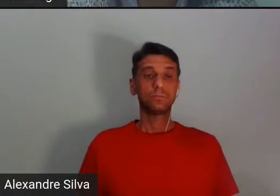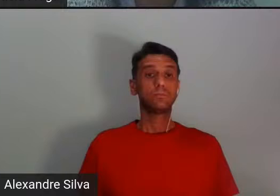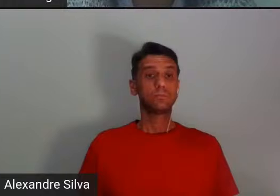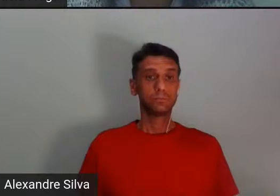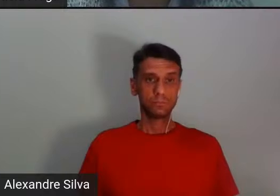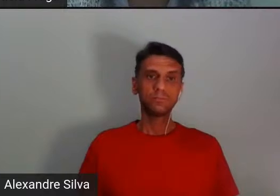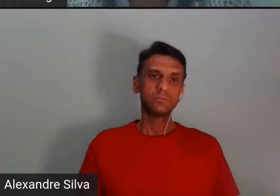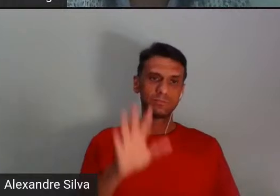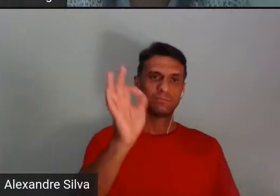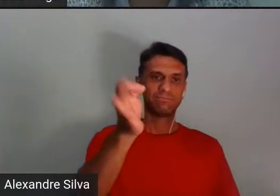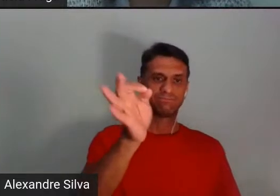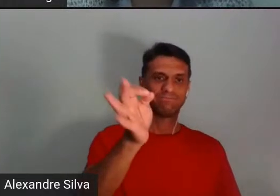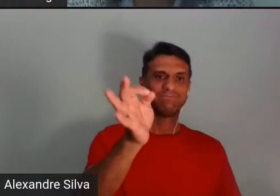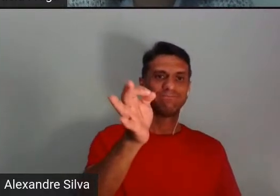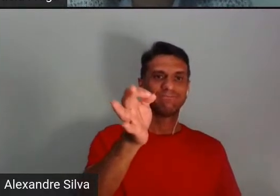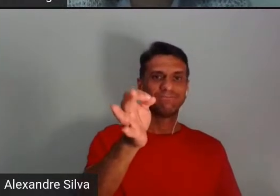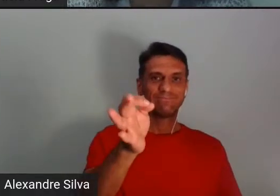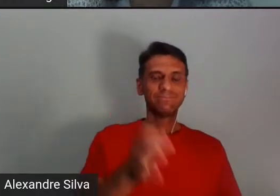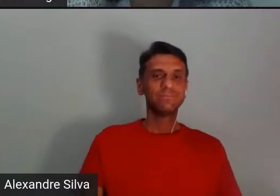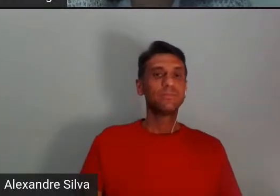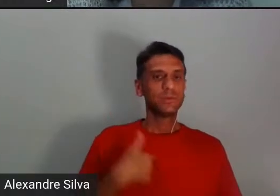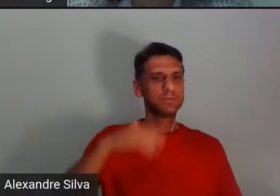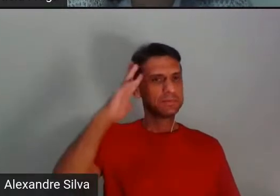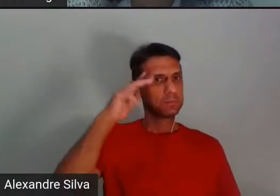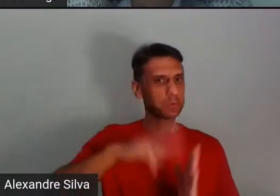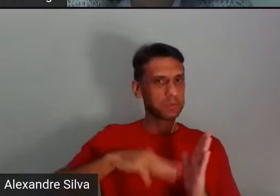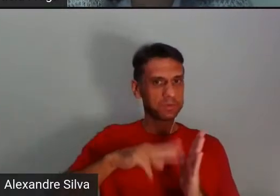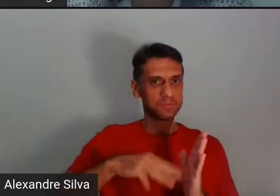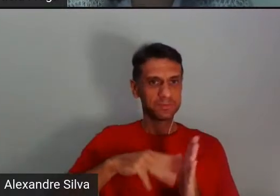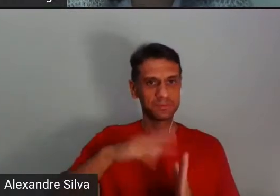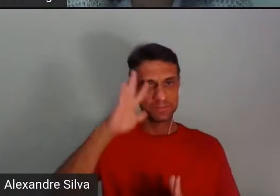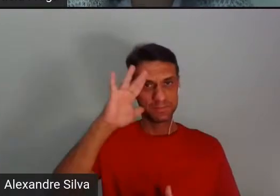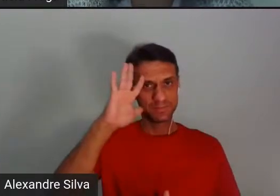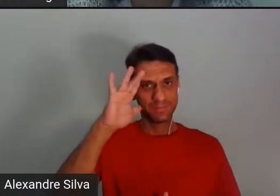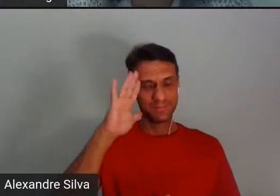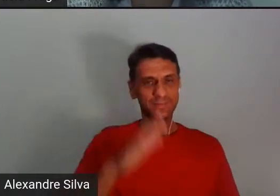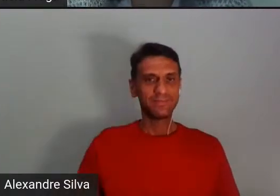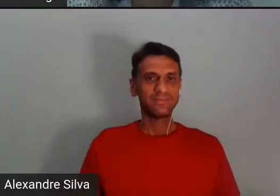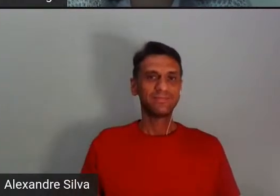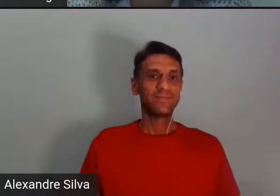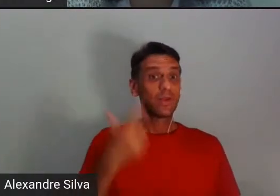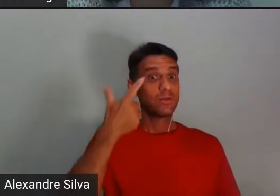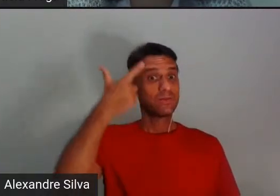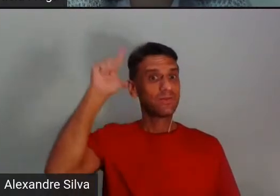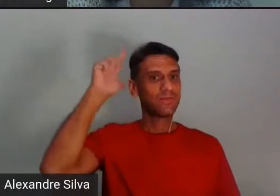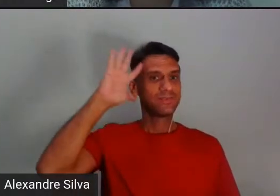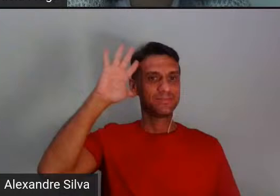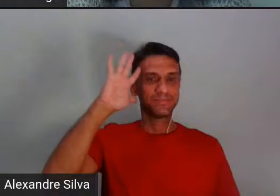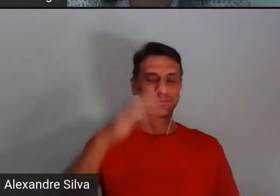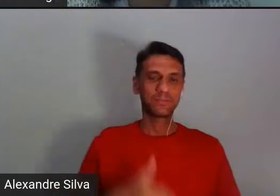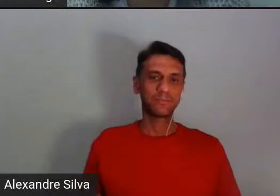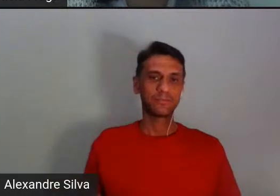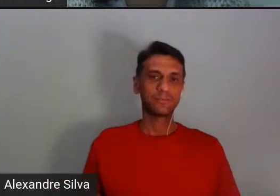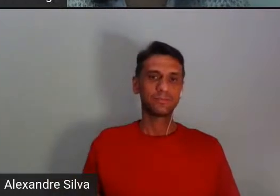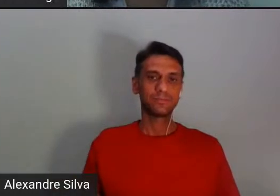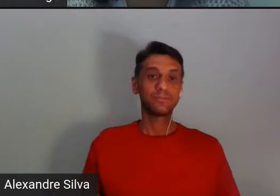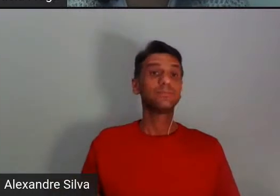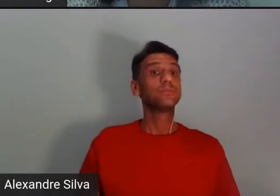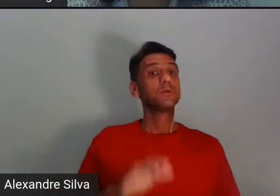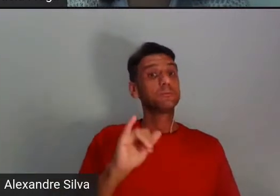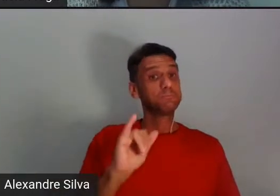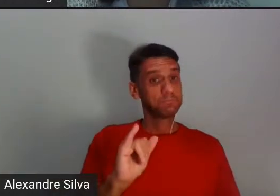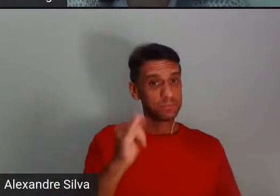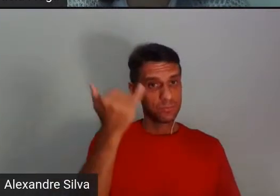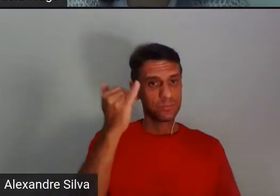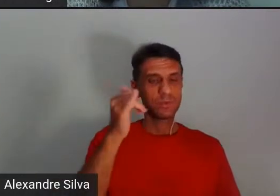Com certeza. nem peço mais parecido como eu pensava na monografia. Estou pensando em outra coisa. Então, aproveito, Felipe,